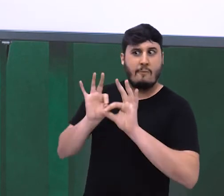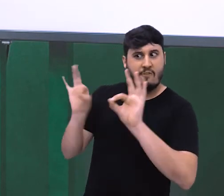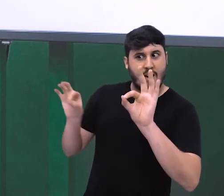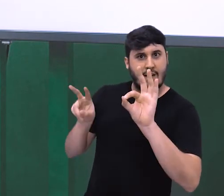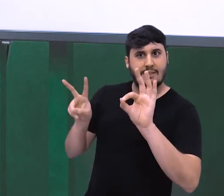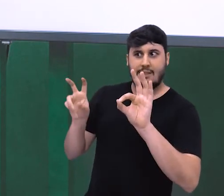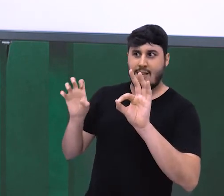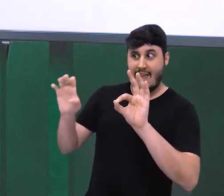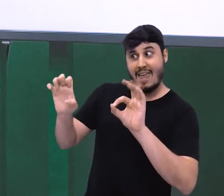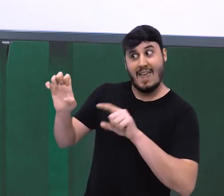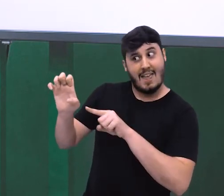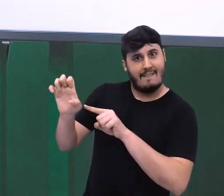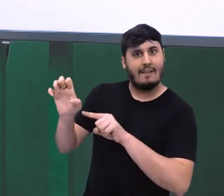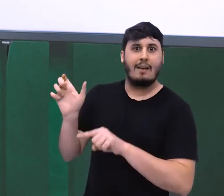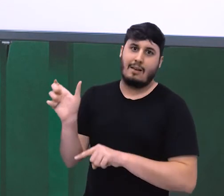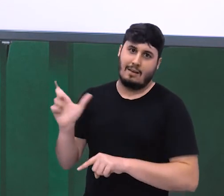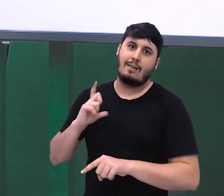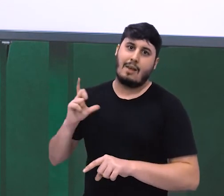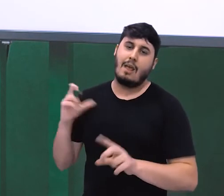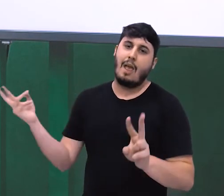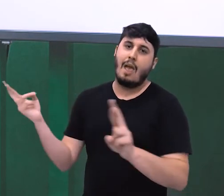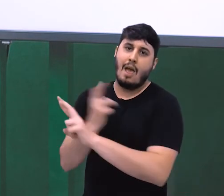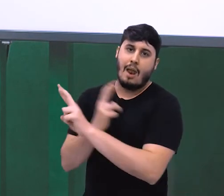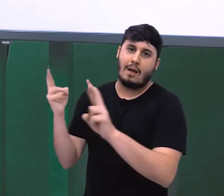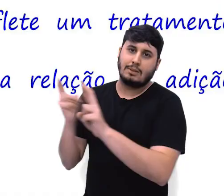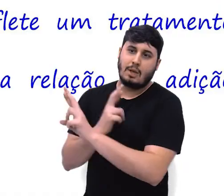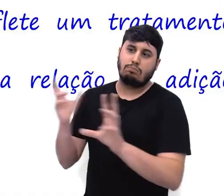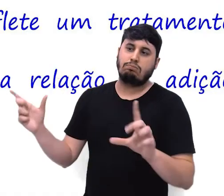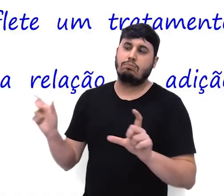também dois elementos. Vamos pronunciar.